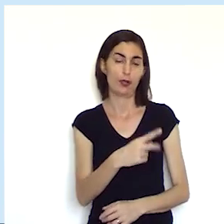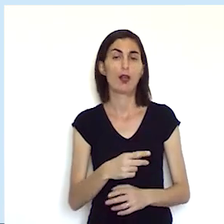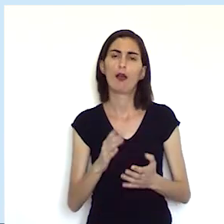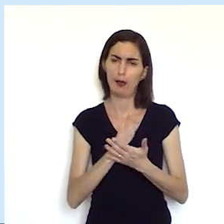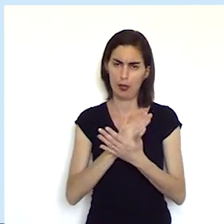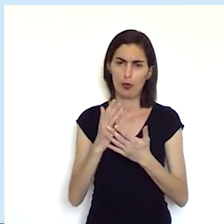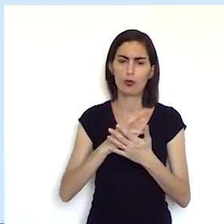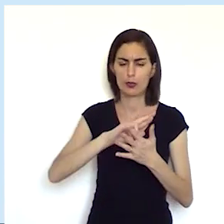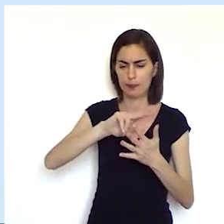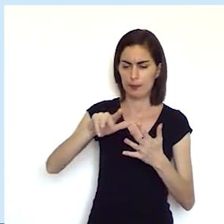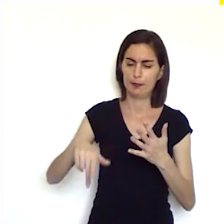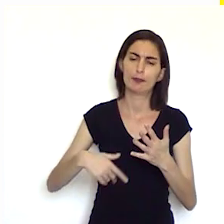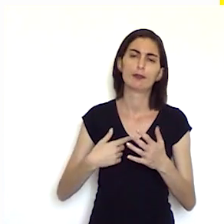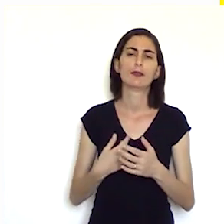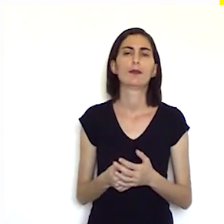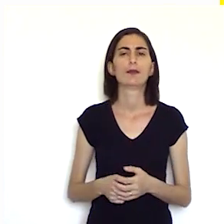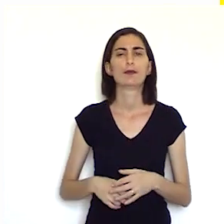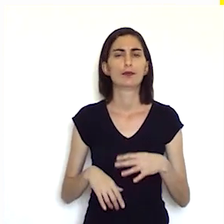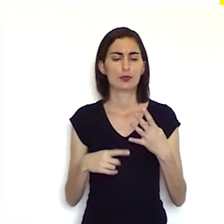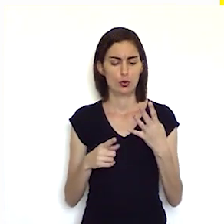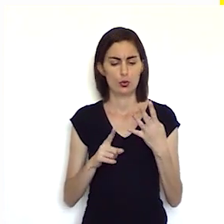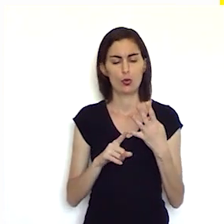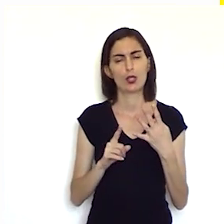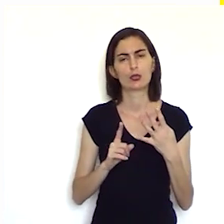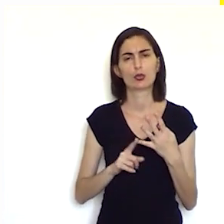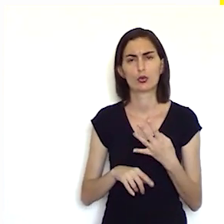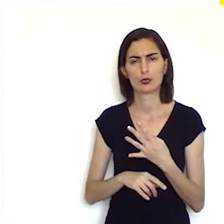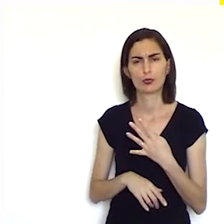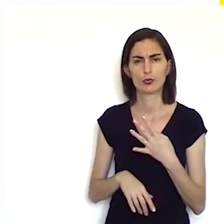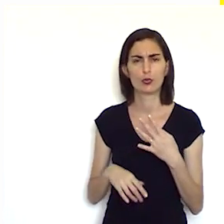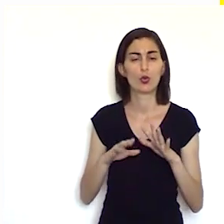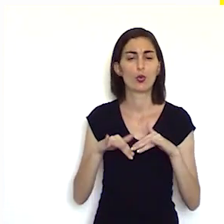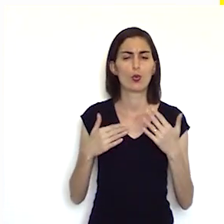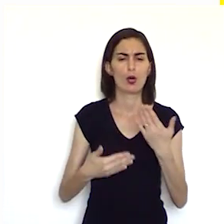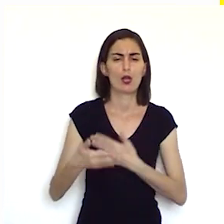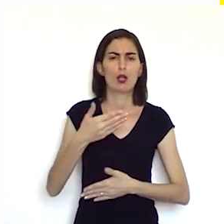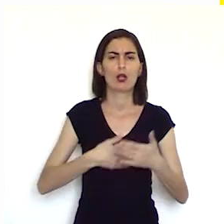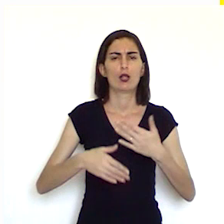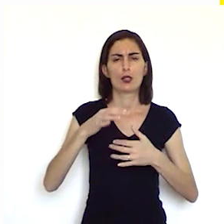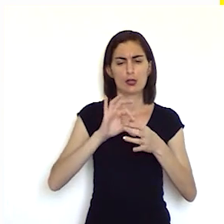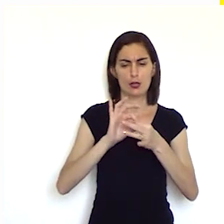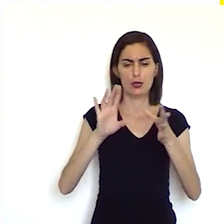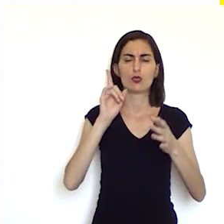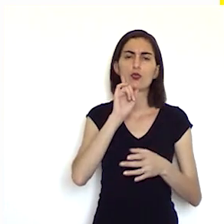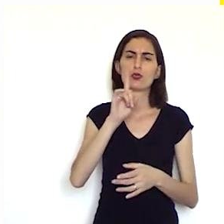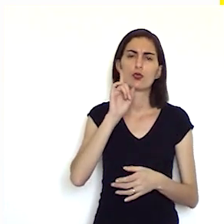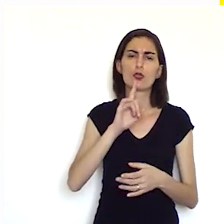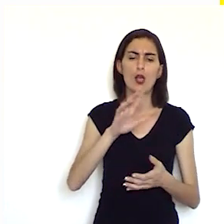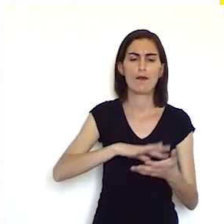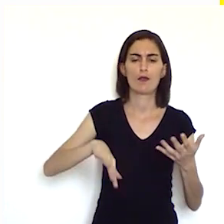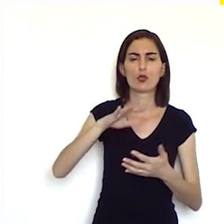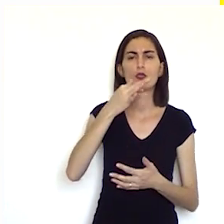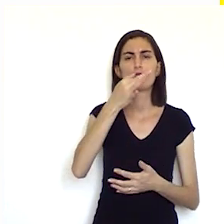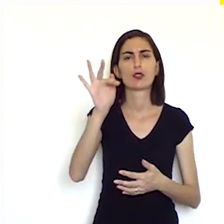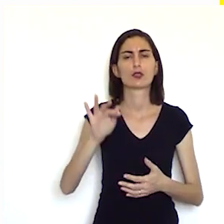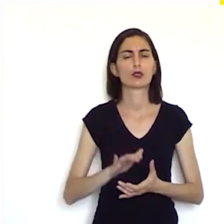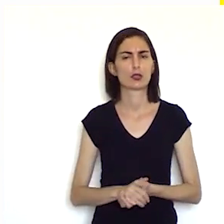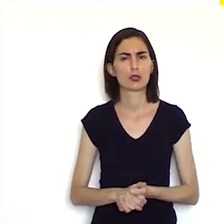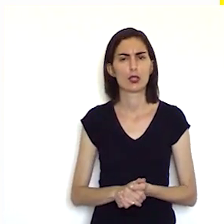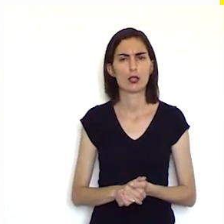alguns dos fatores que a gente pode citar a questão 4 qual a relação entre a independência dos Estados Unidos e a revolução francesa